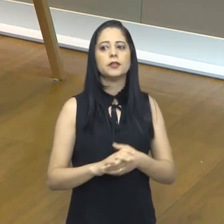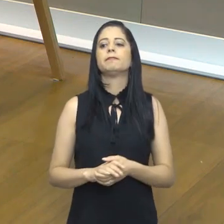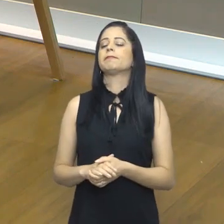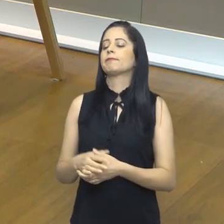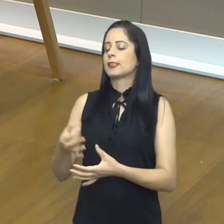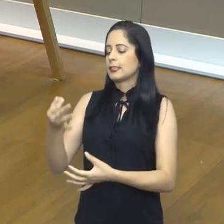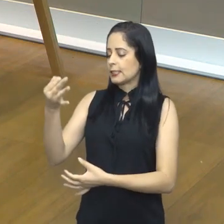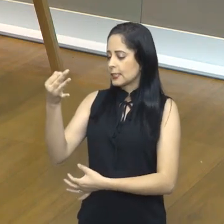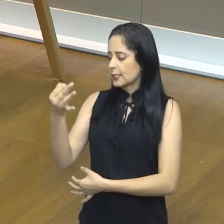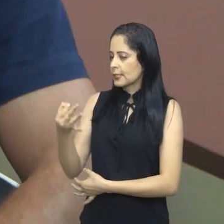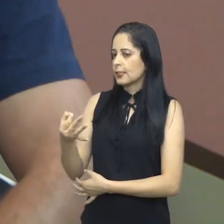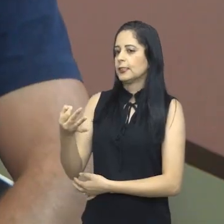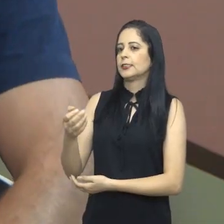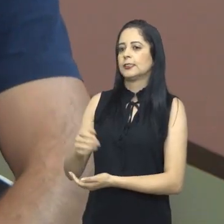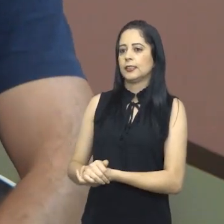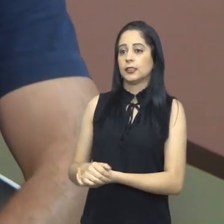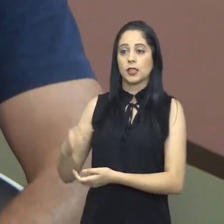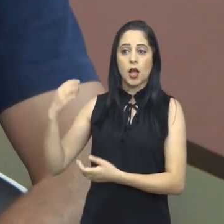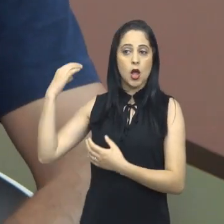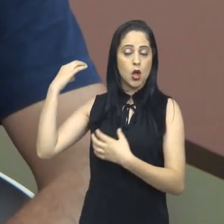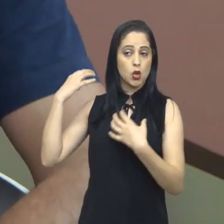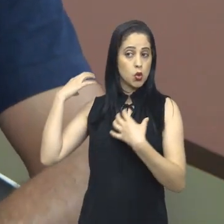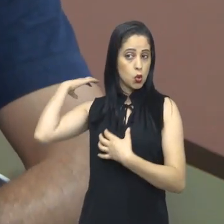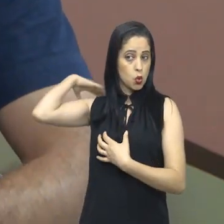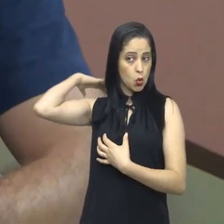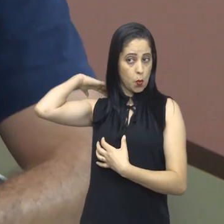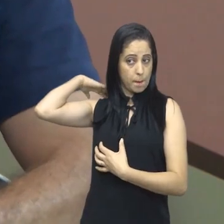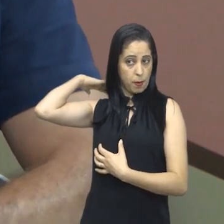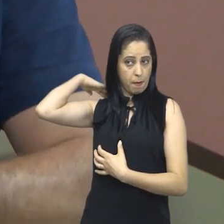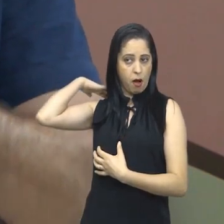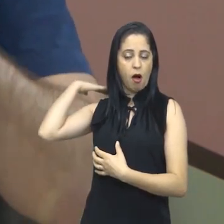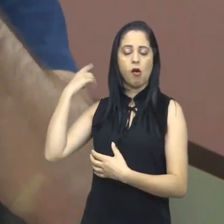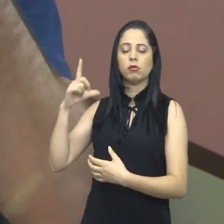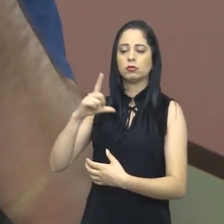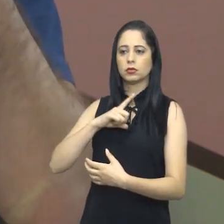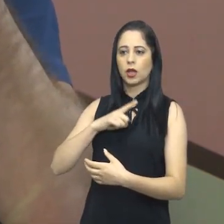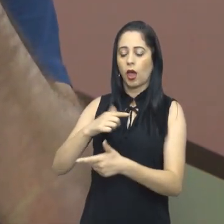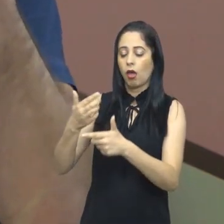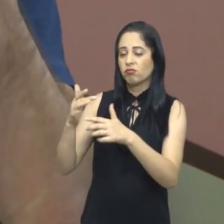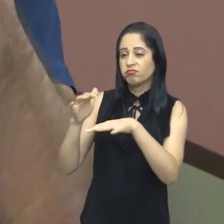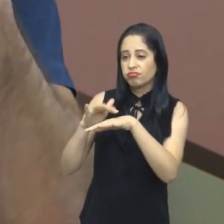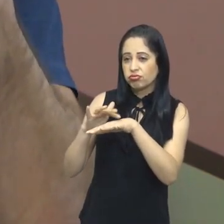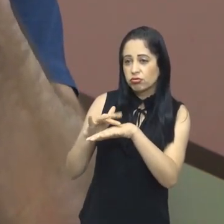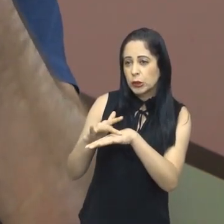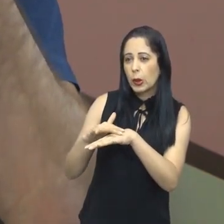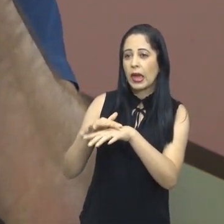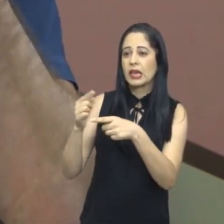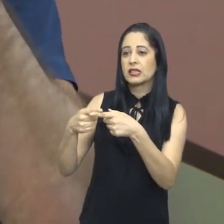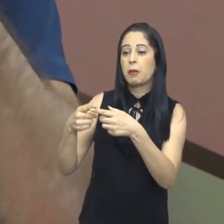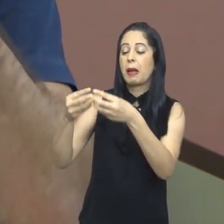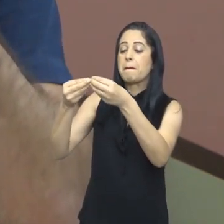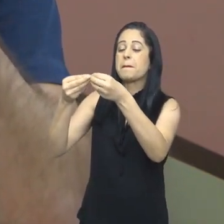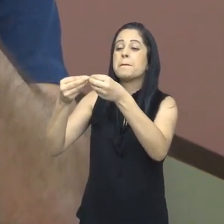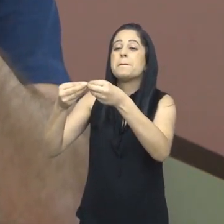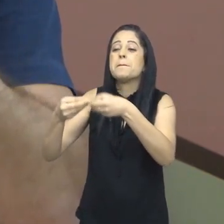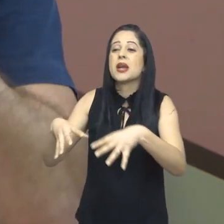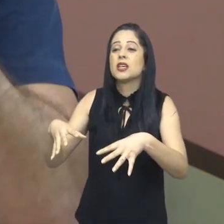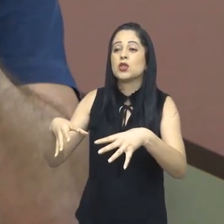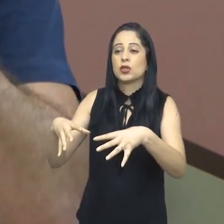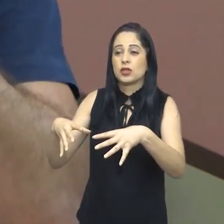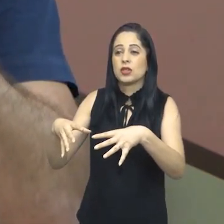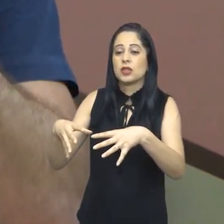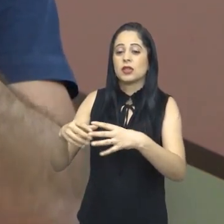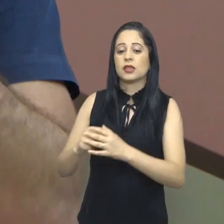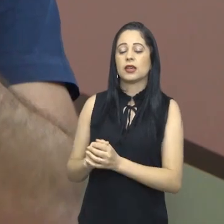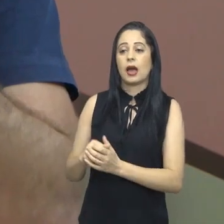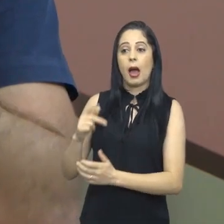cuidados? Com certeza, né? Então, no pulmão, além da pneumonia tóxica, né? Causada diretamente pelos danos